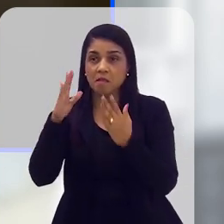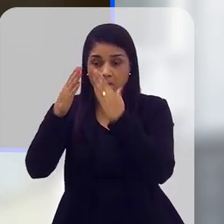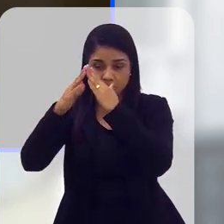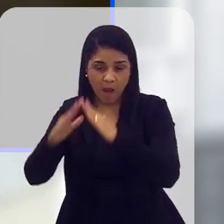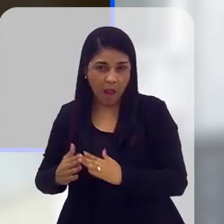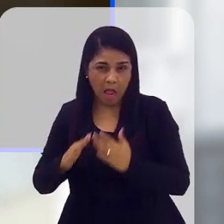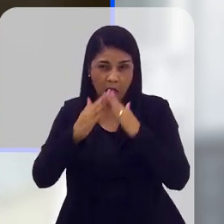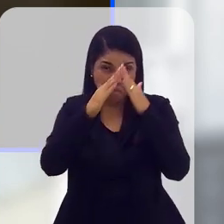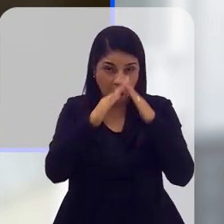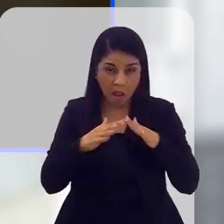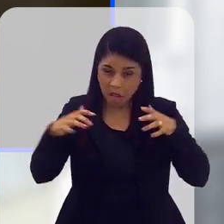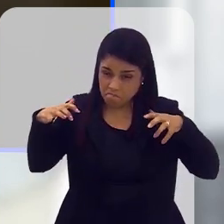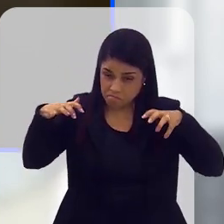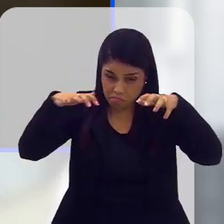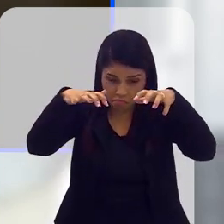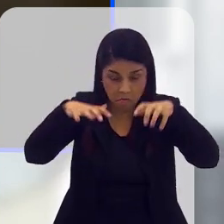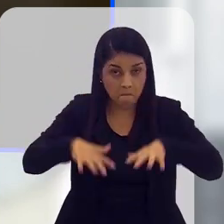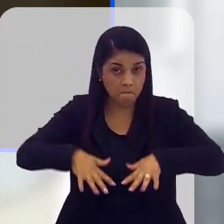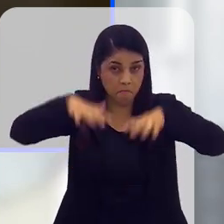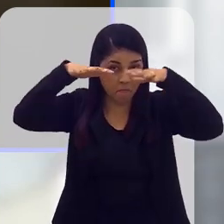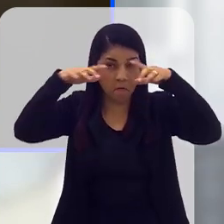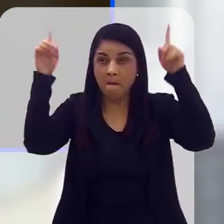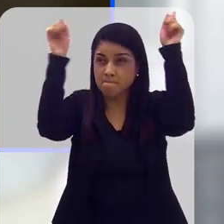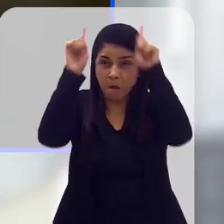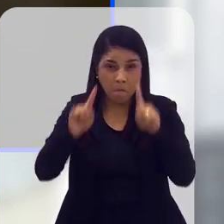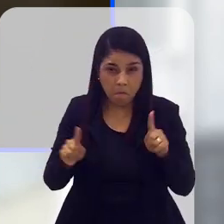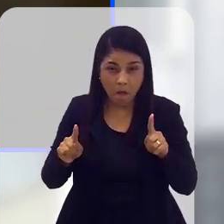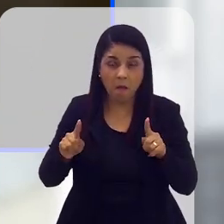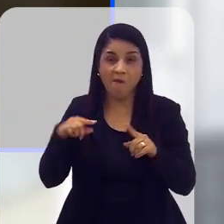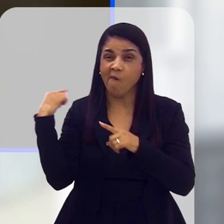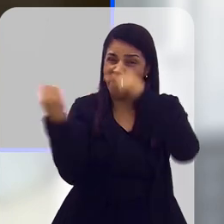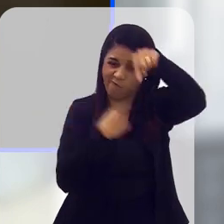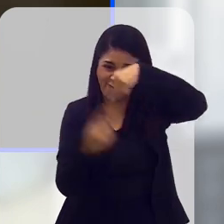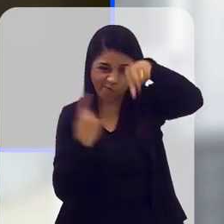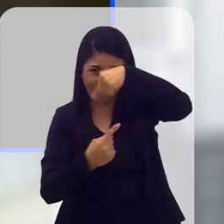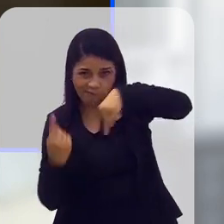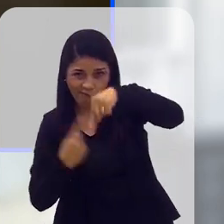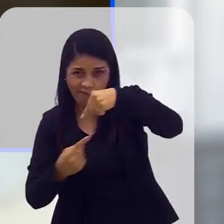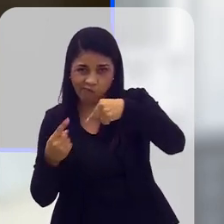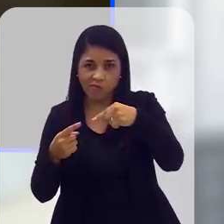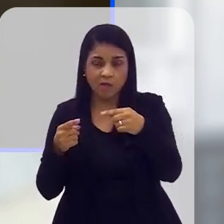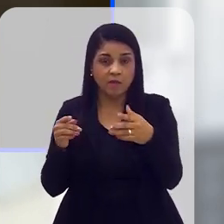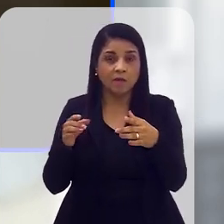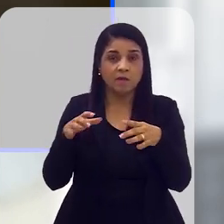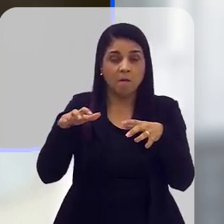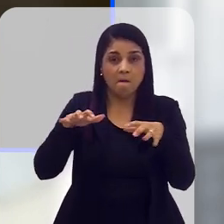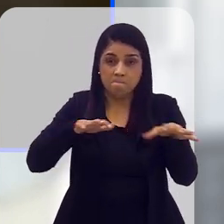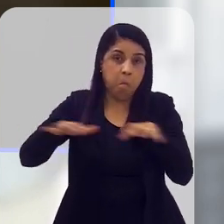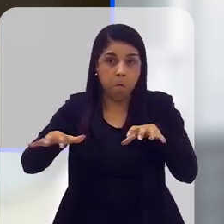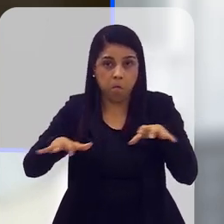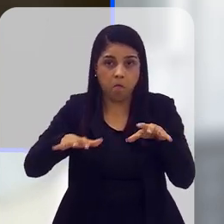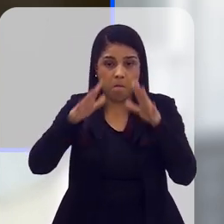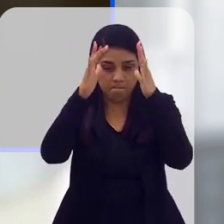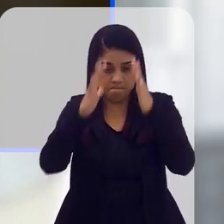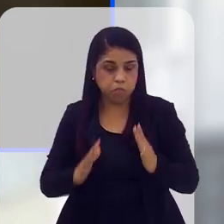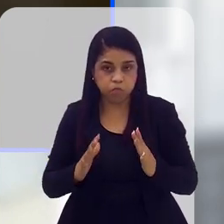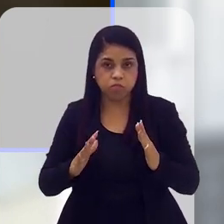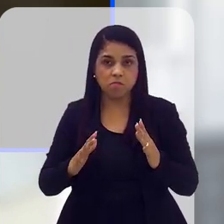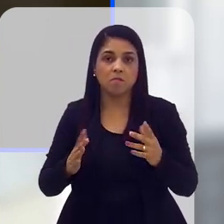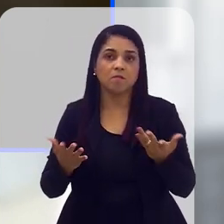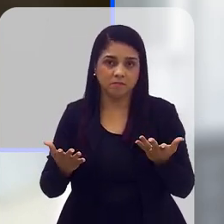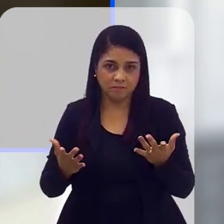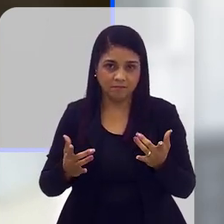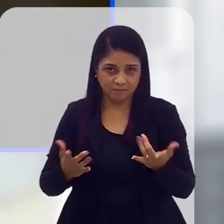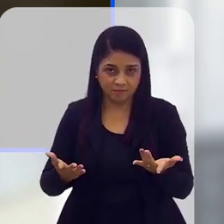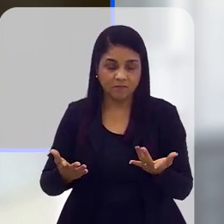riscos de desastres, né? Então, tempestades, furacões, terremotos, etc.,